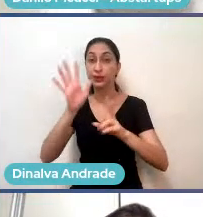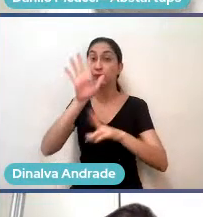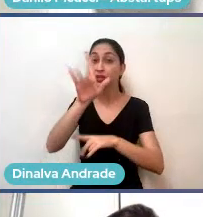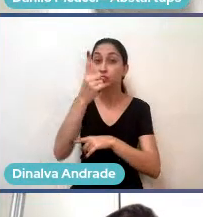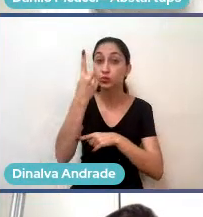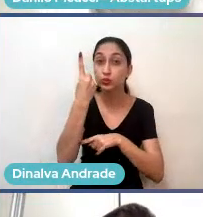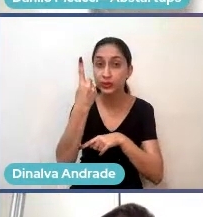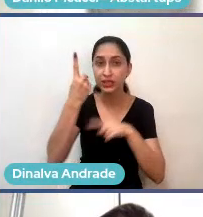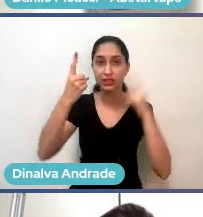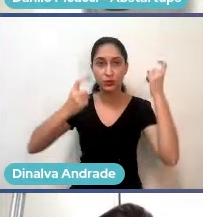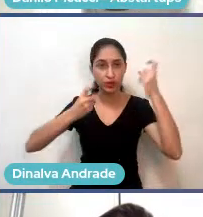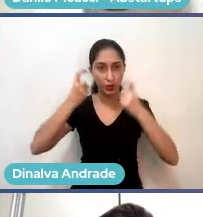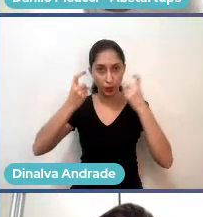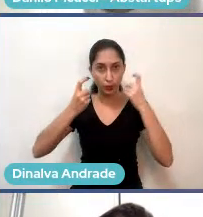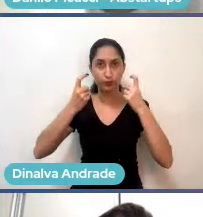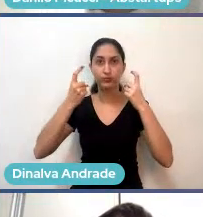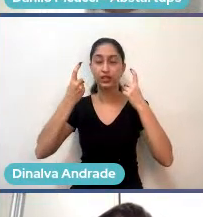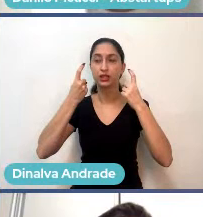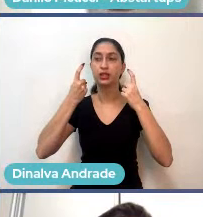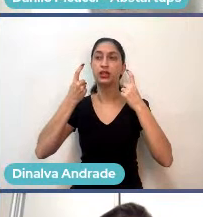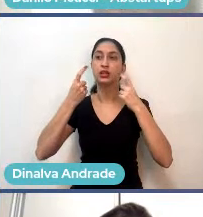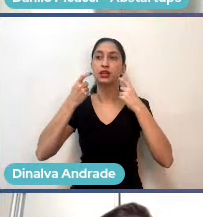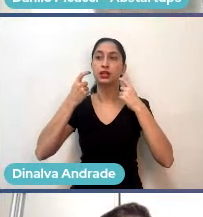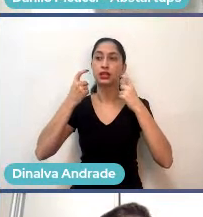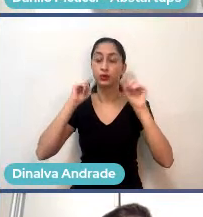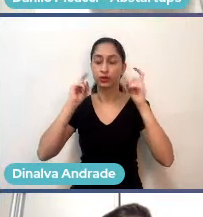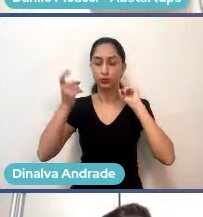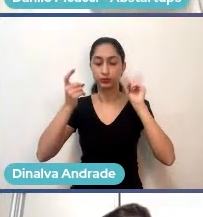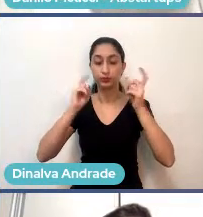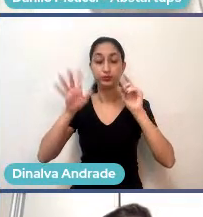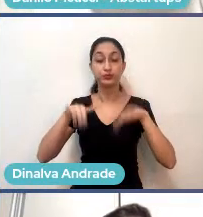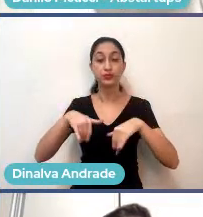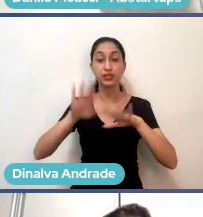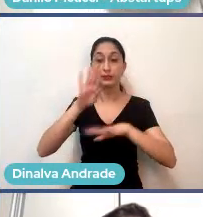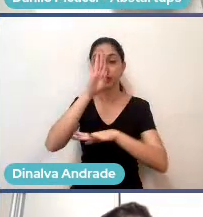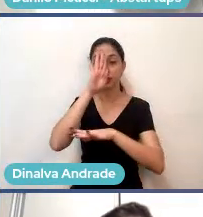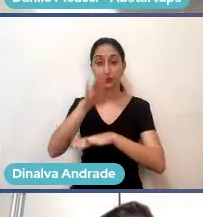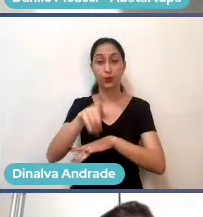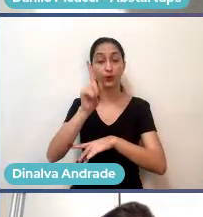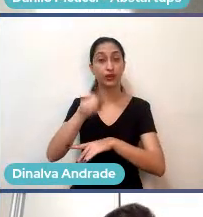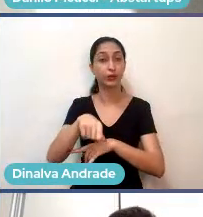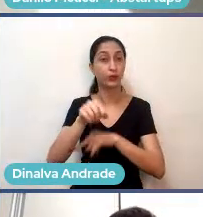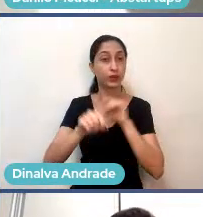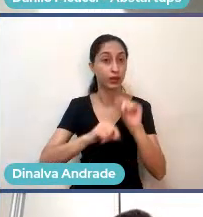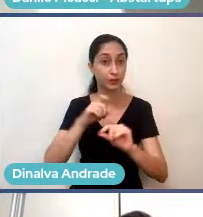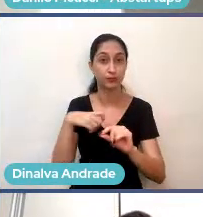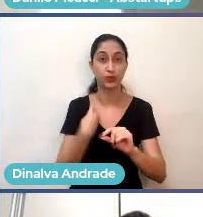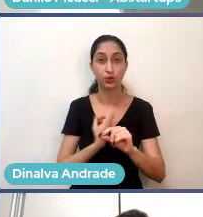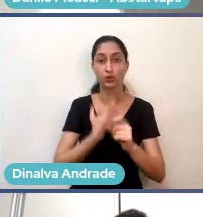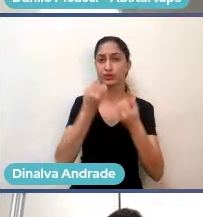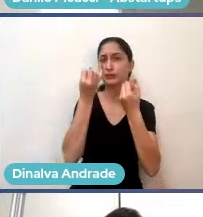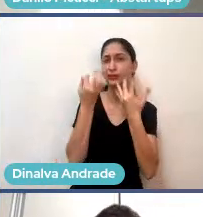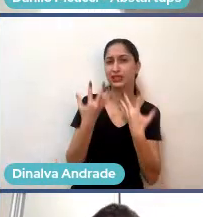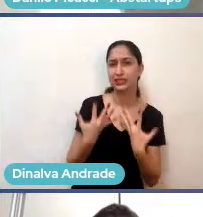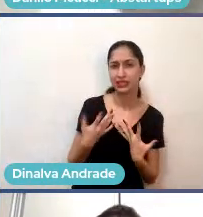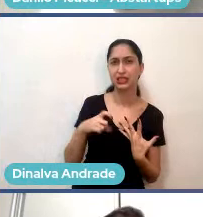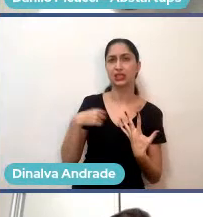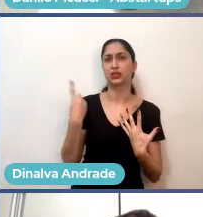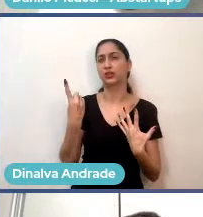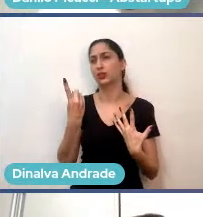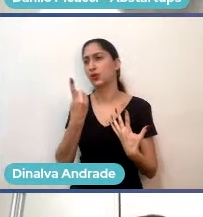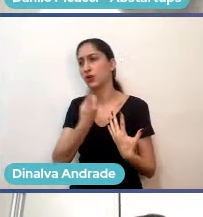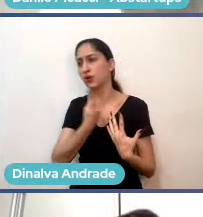que é uma reunião bem importante que é essa reunião mensal que é inspiracional. A gente fala um pouco das nossas conquistas,